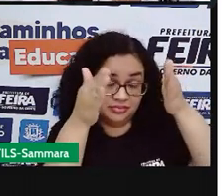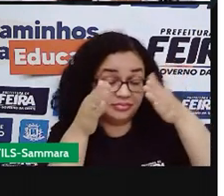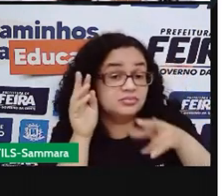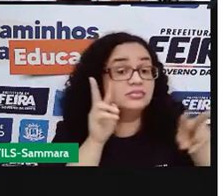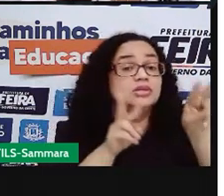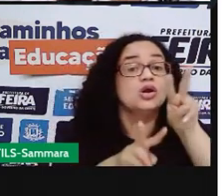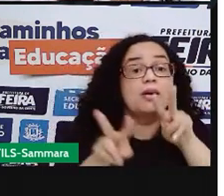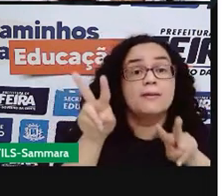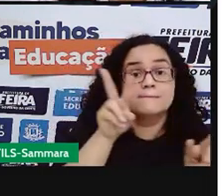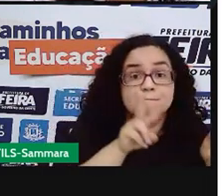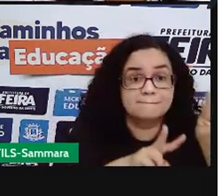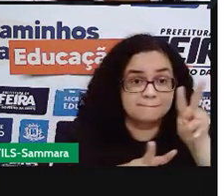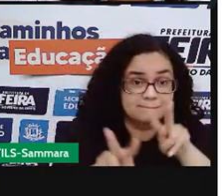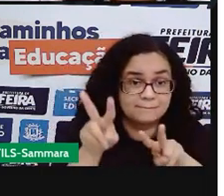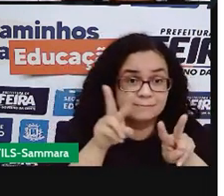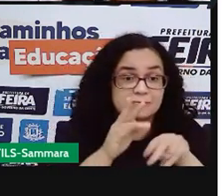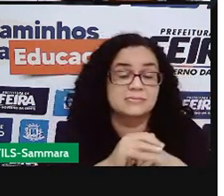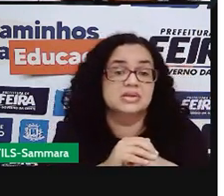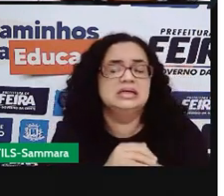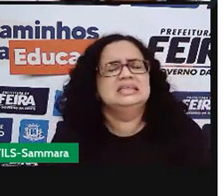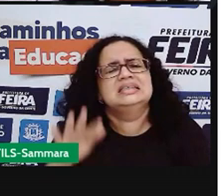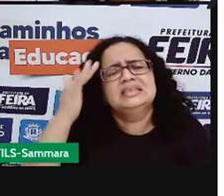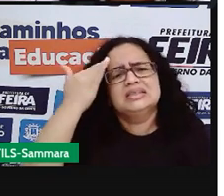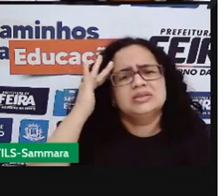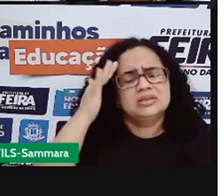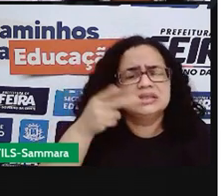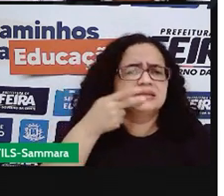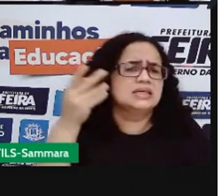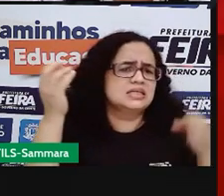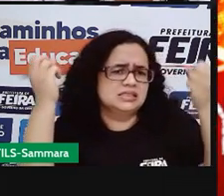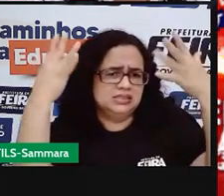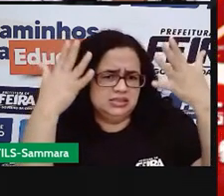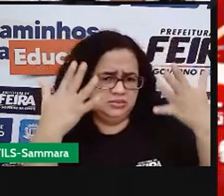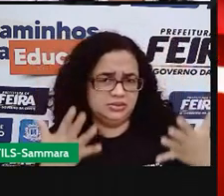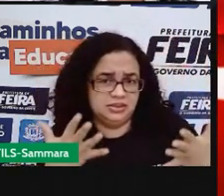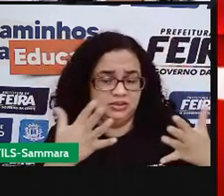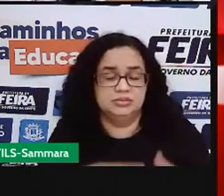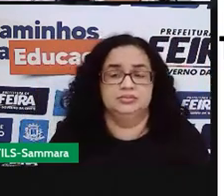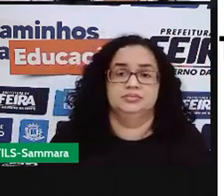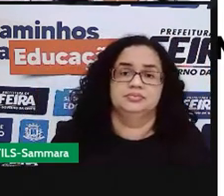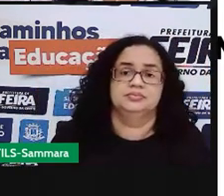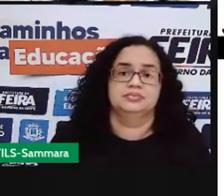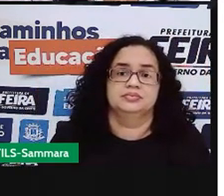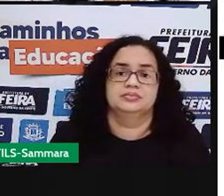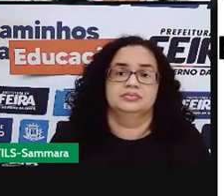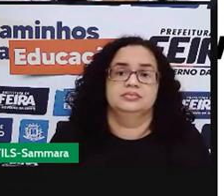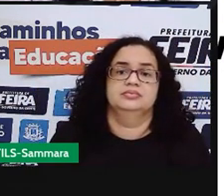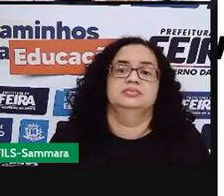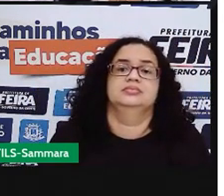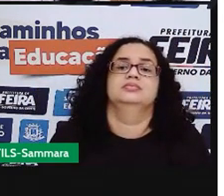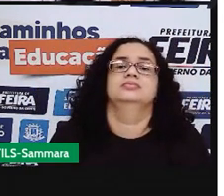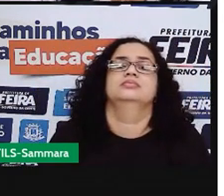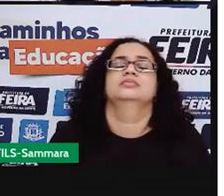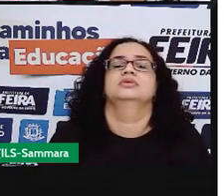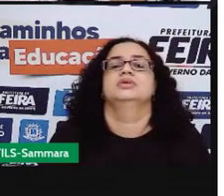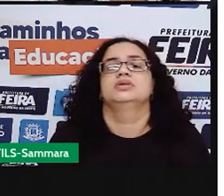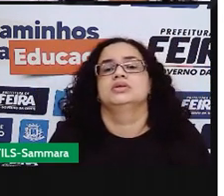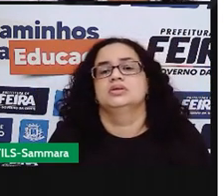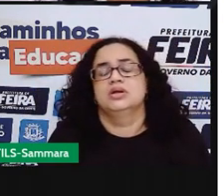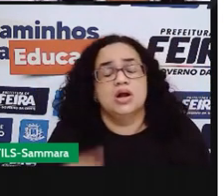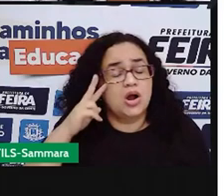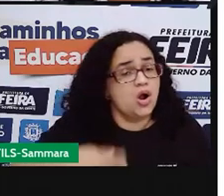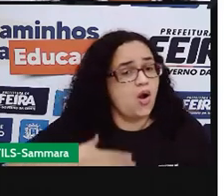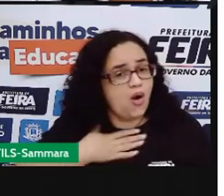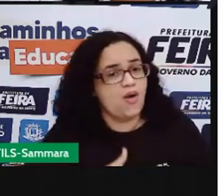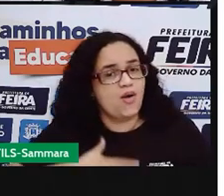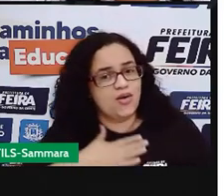observando até você entender o que está sendo falado ali. Olha só. Quem